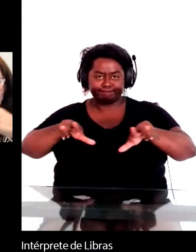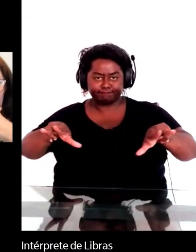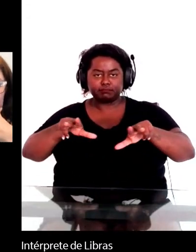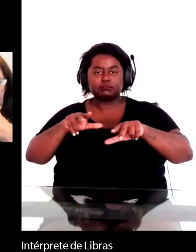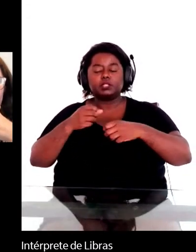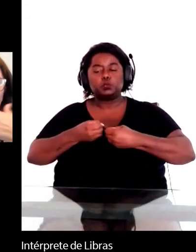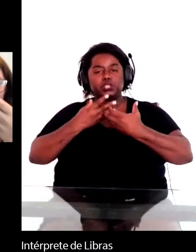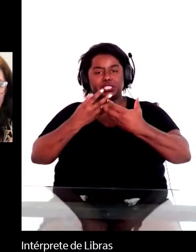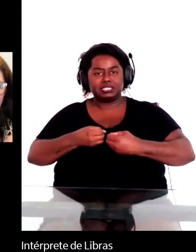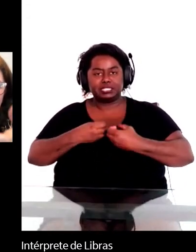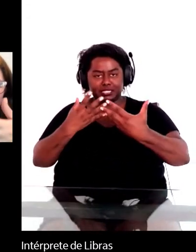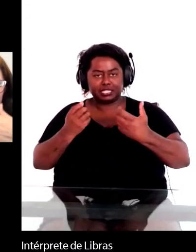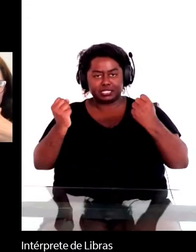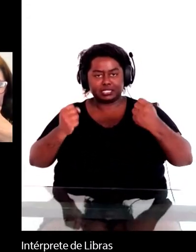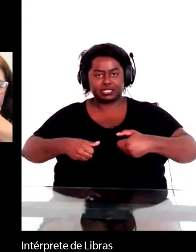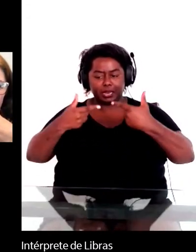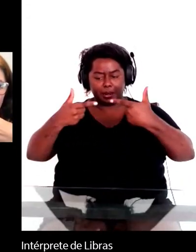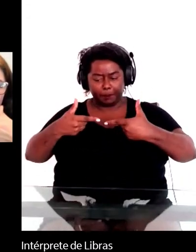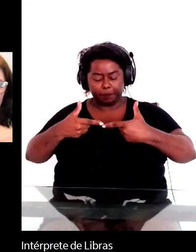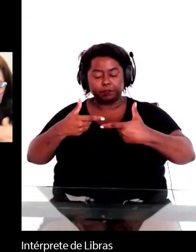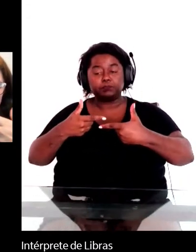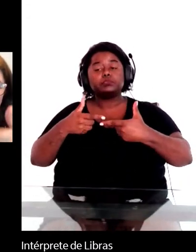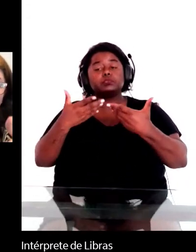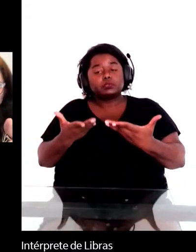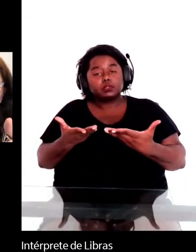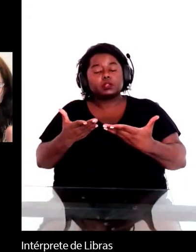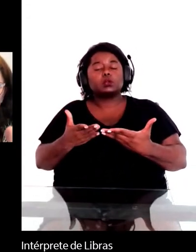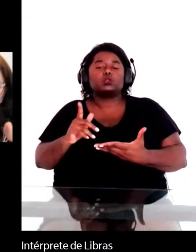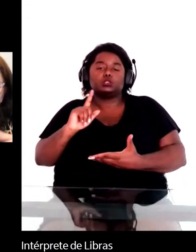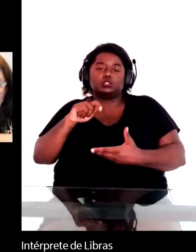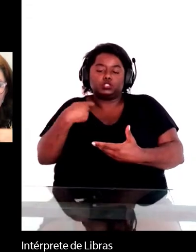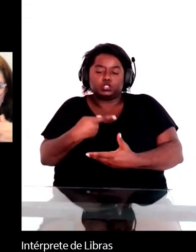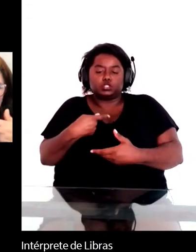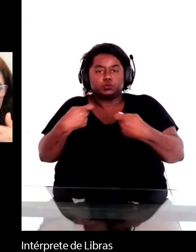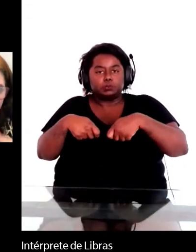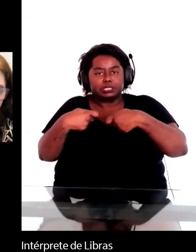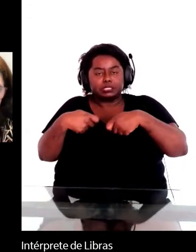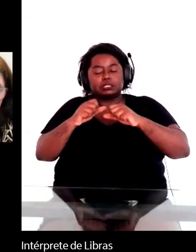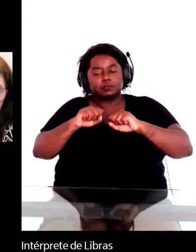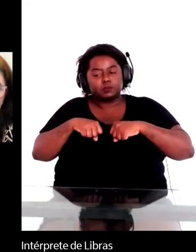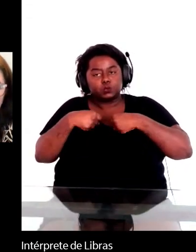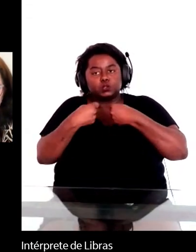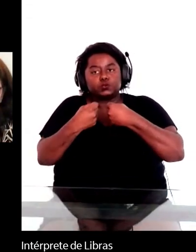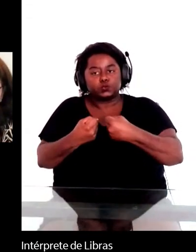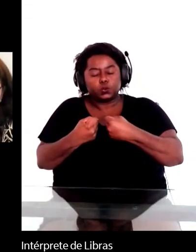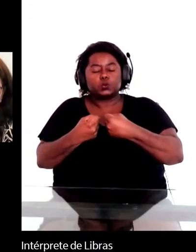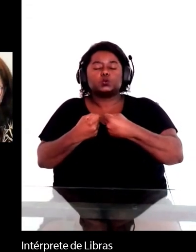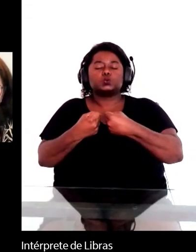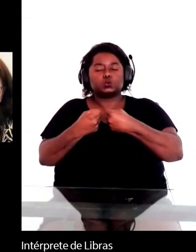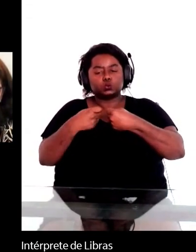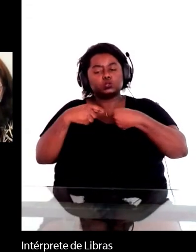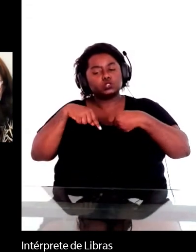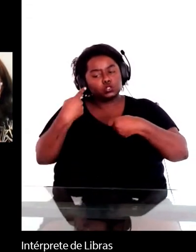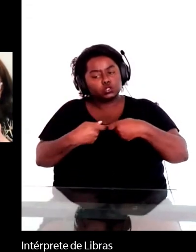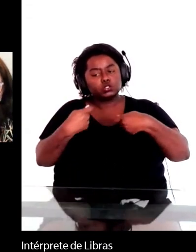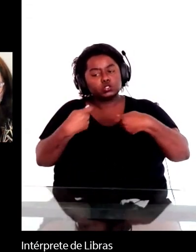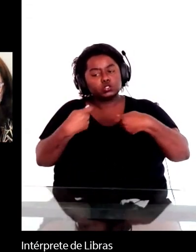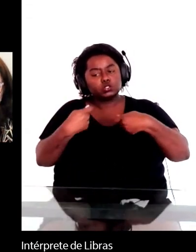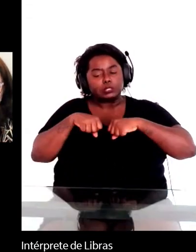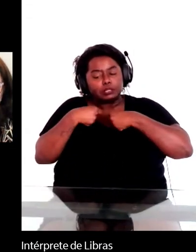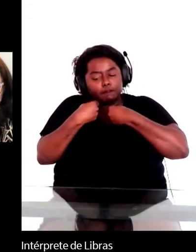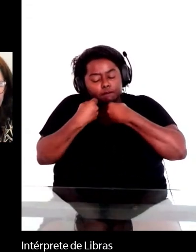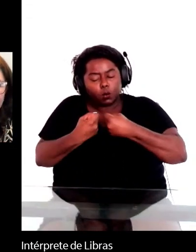novamente, nós temos que fazer um esforço muito grande como